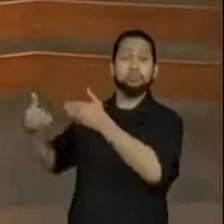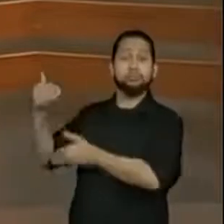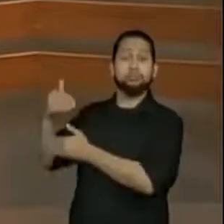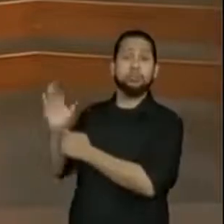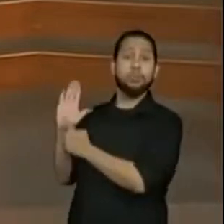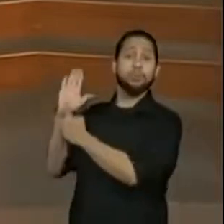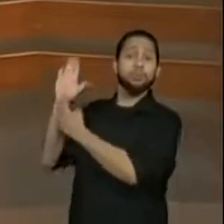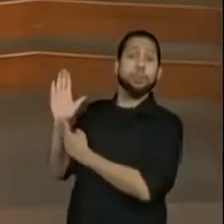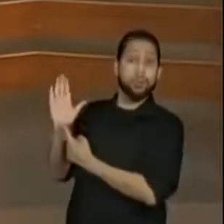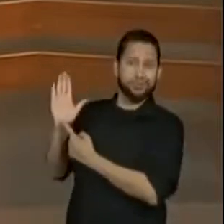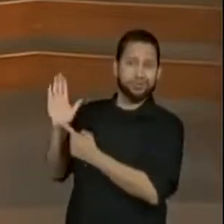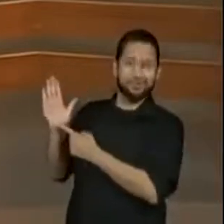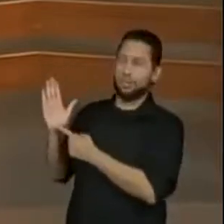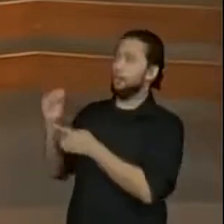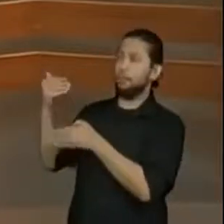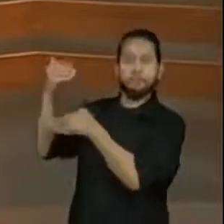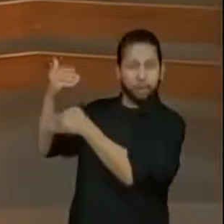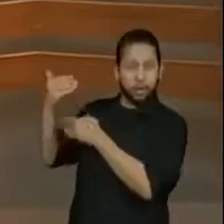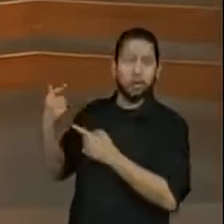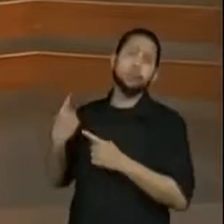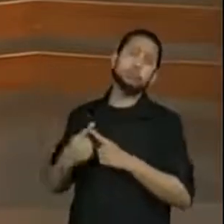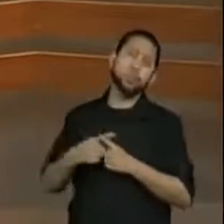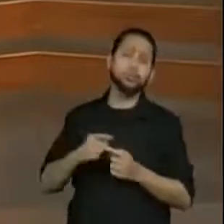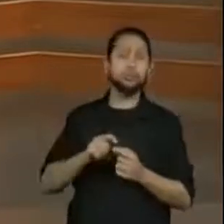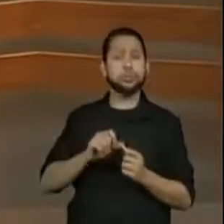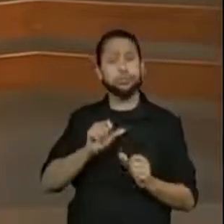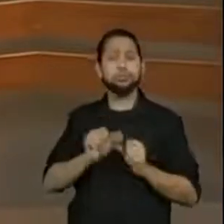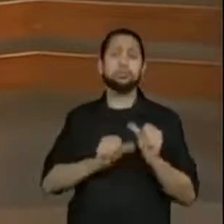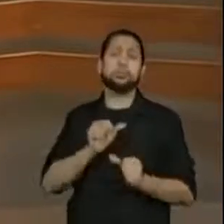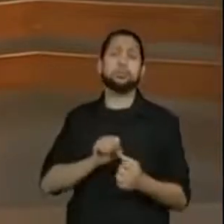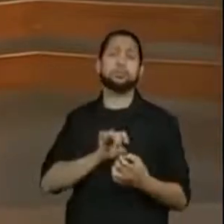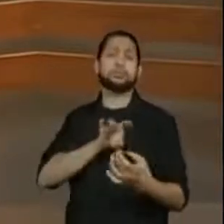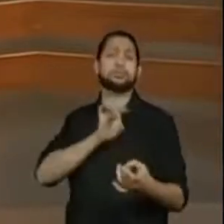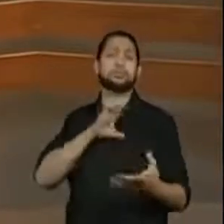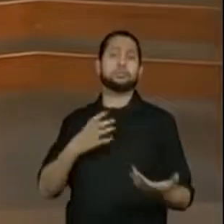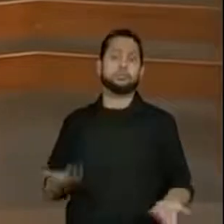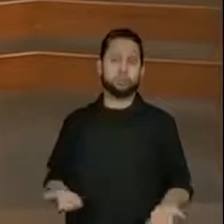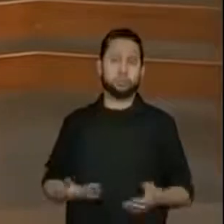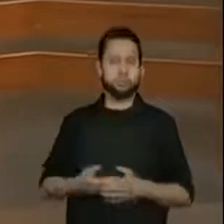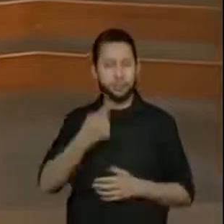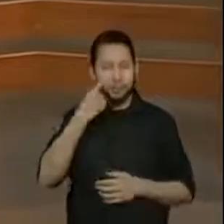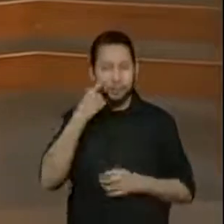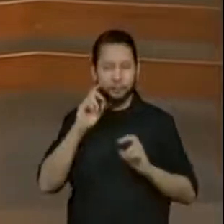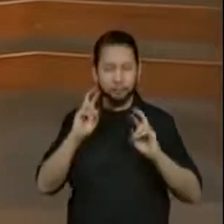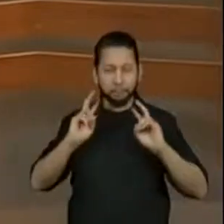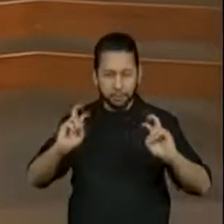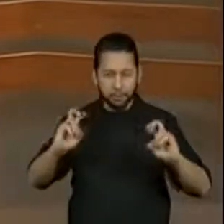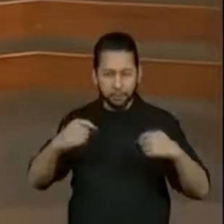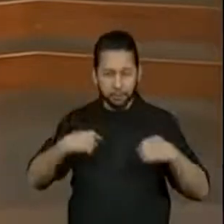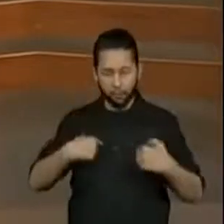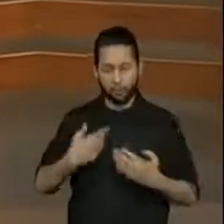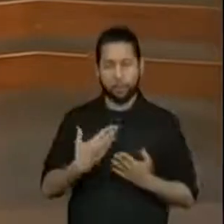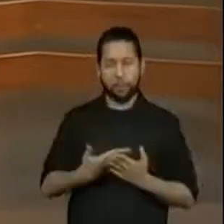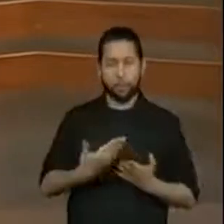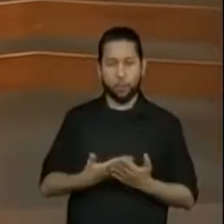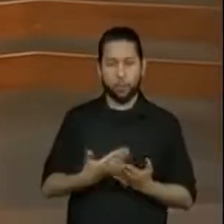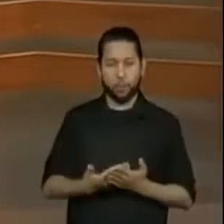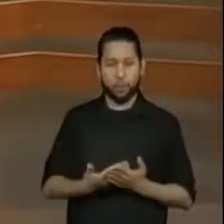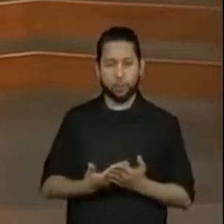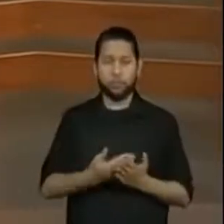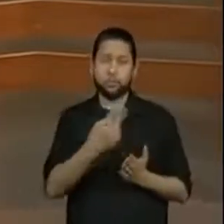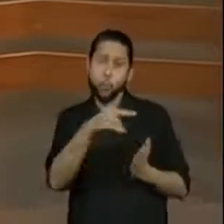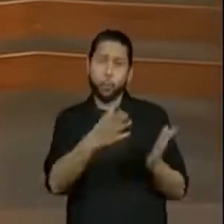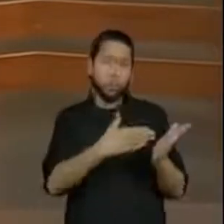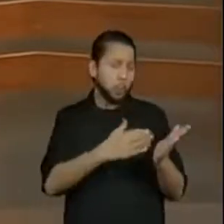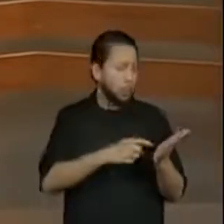esse momento de distanciamento e eu digo isso porque vocês vão perceber no decorrer das nossas aulas que tem muitas atividades que nem constam